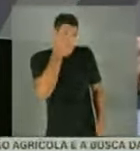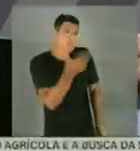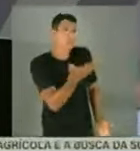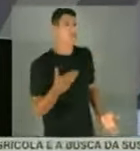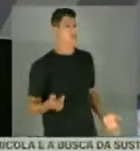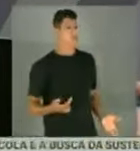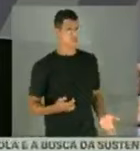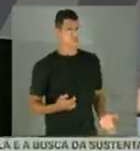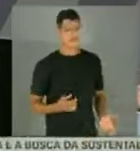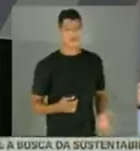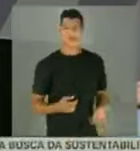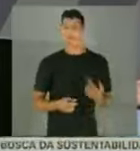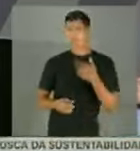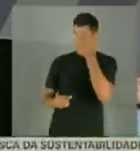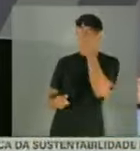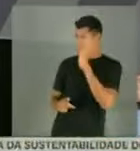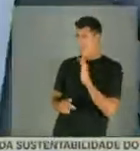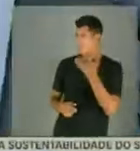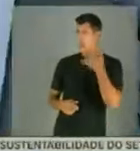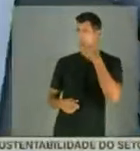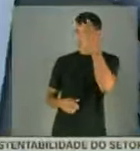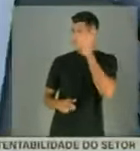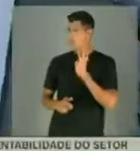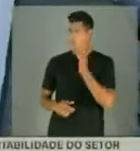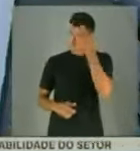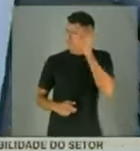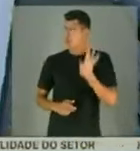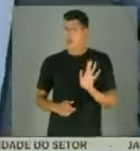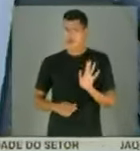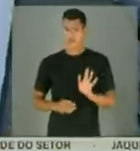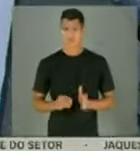disso? Não. O senhor não sabe disso? Não. Não sei.